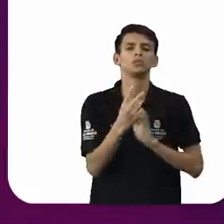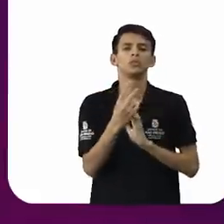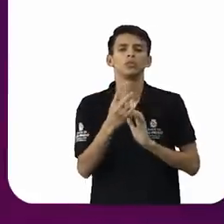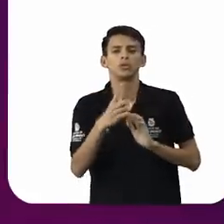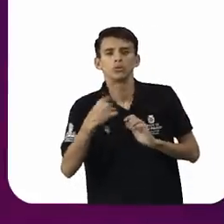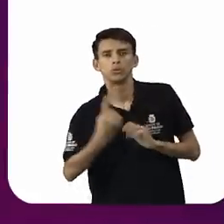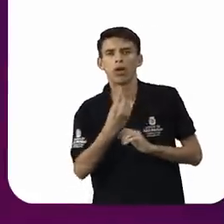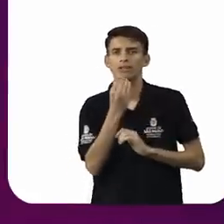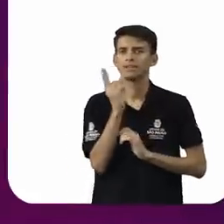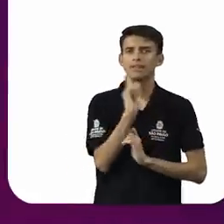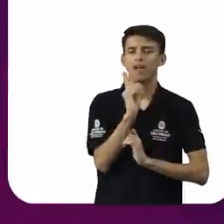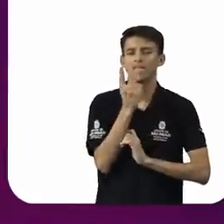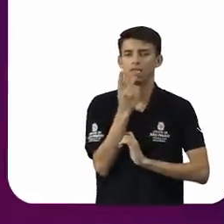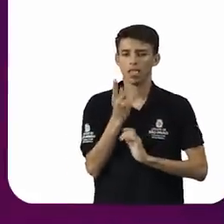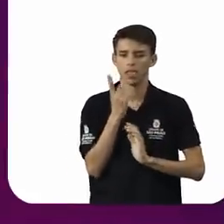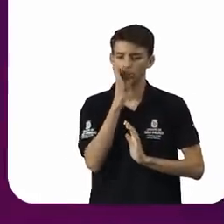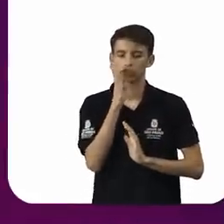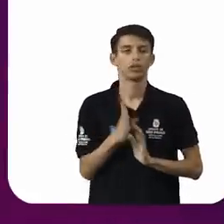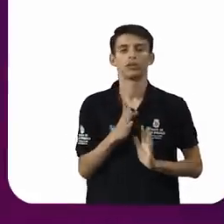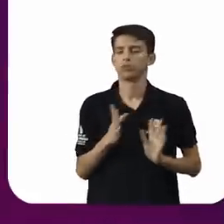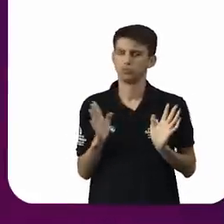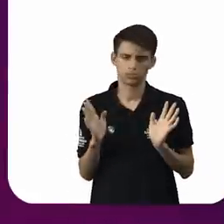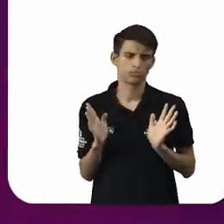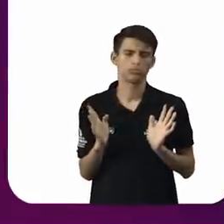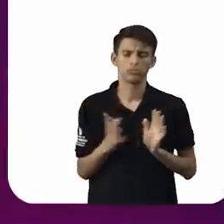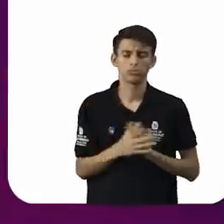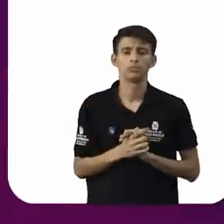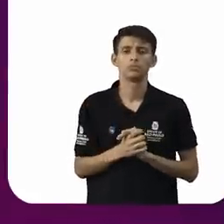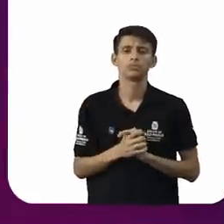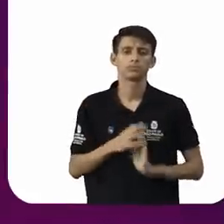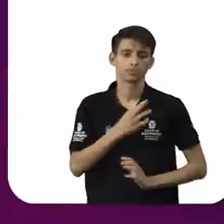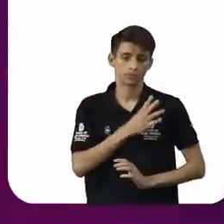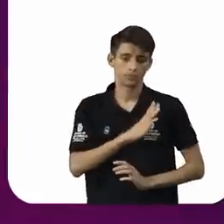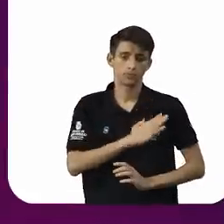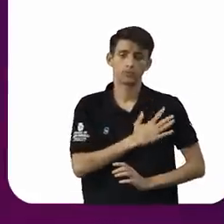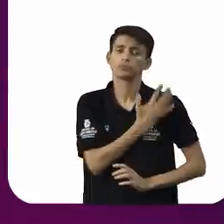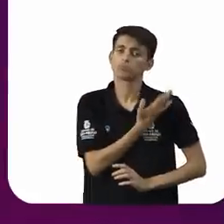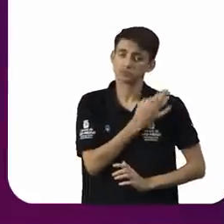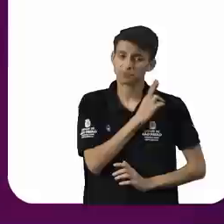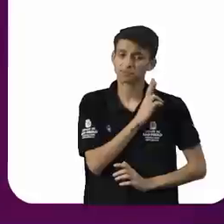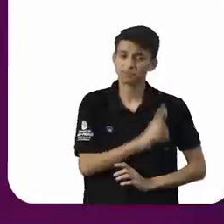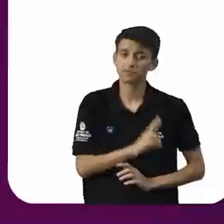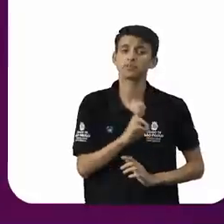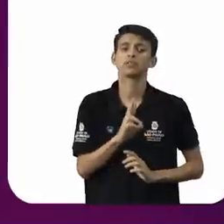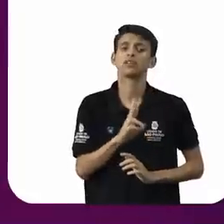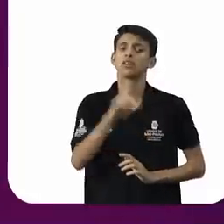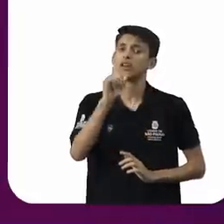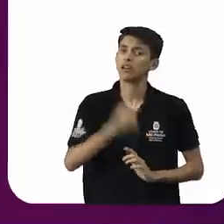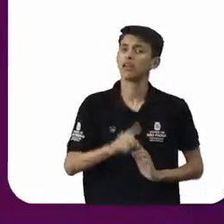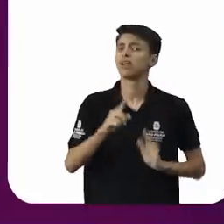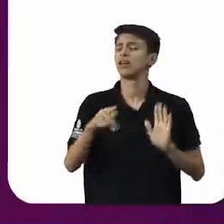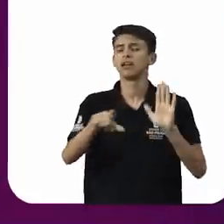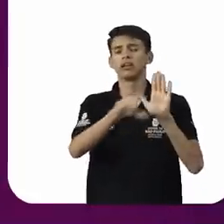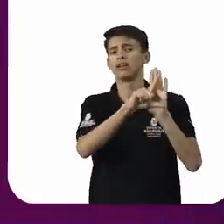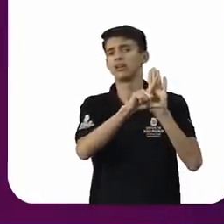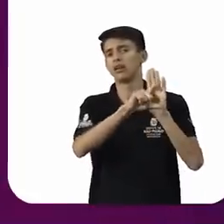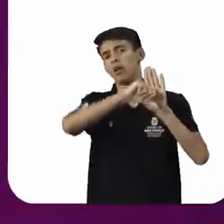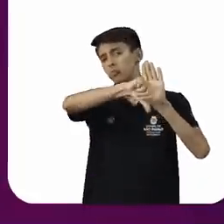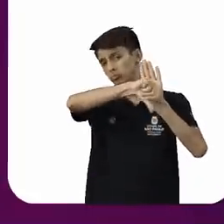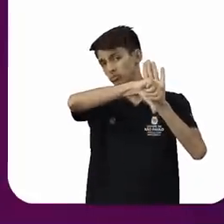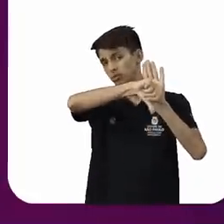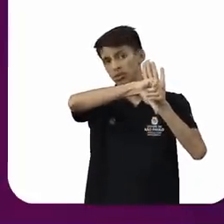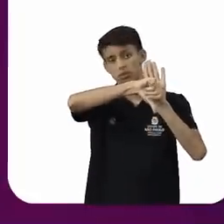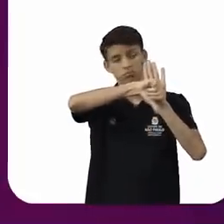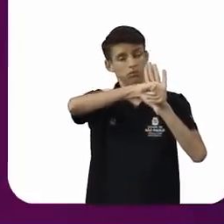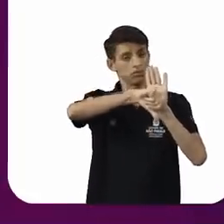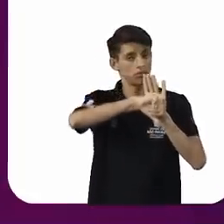numa areia movediça. violência Então, a intolerância religiosa, por si só, já é uma violação. Ela